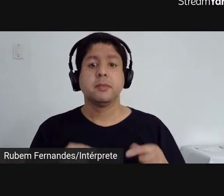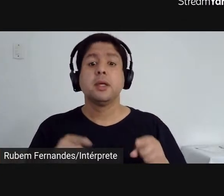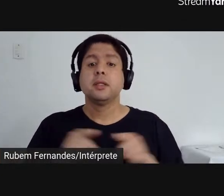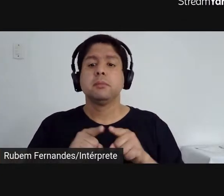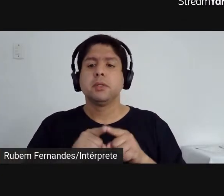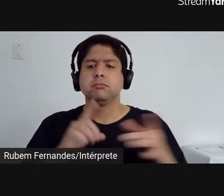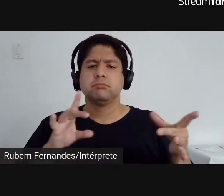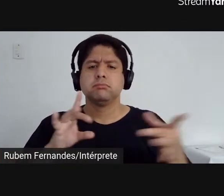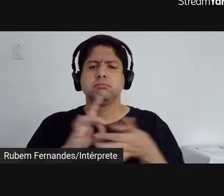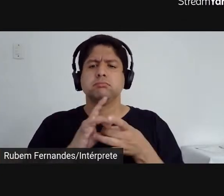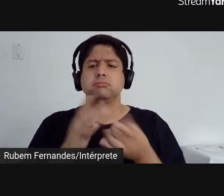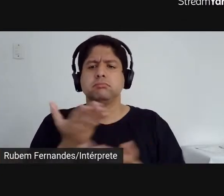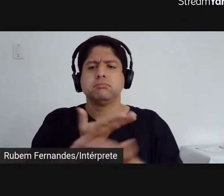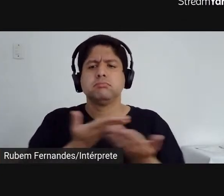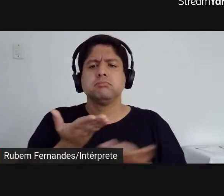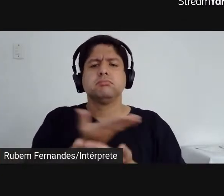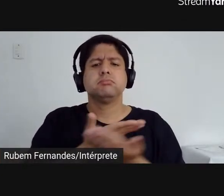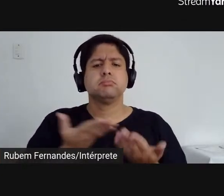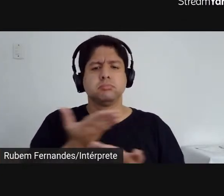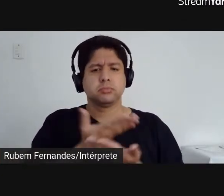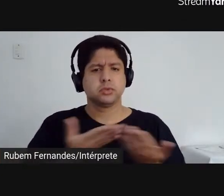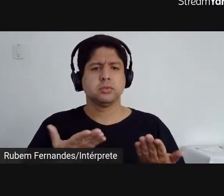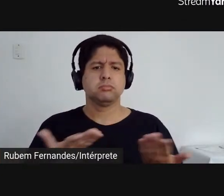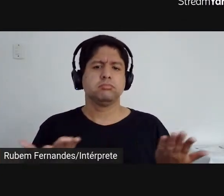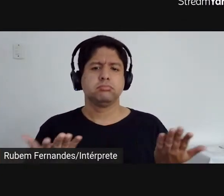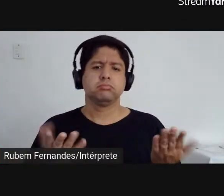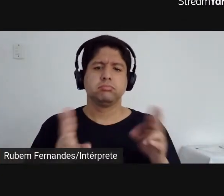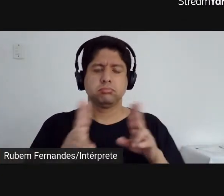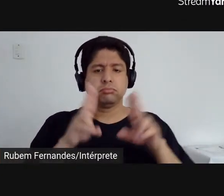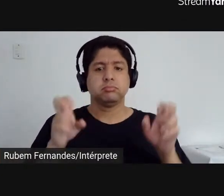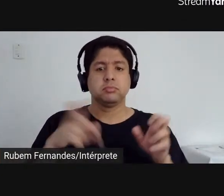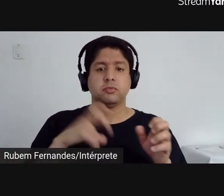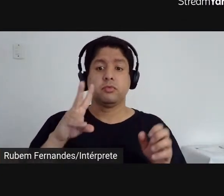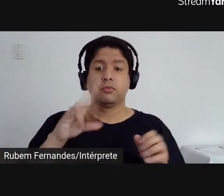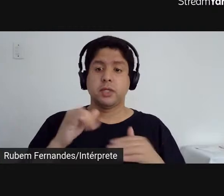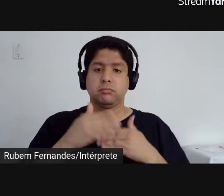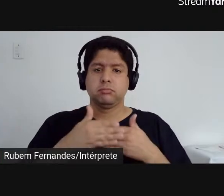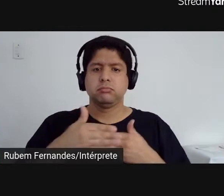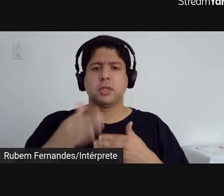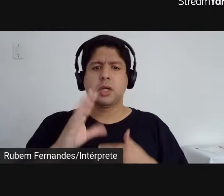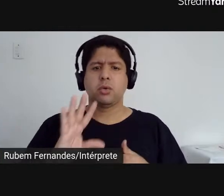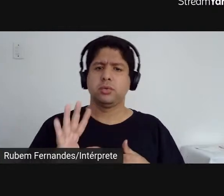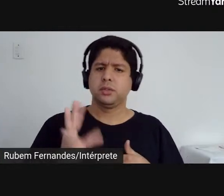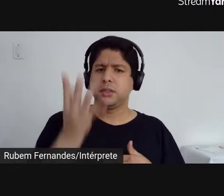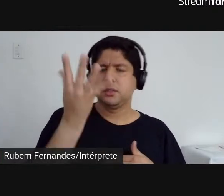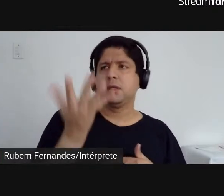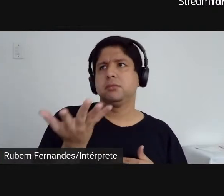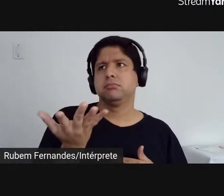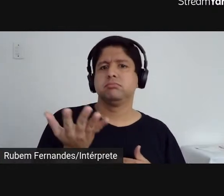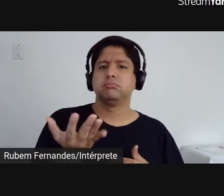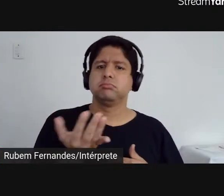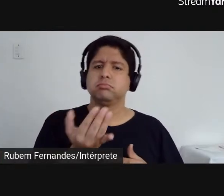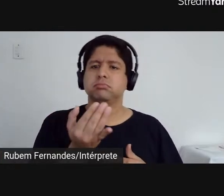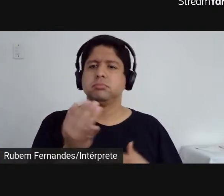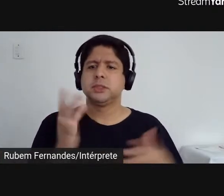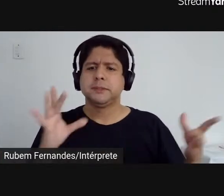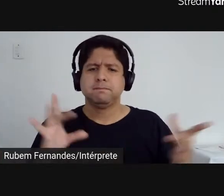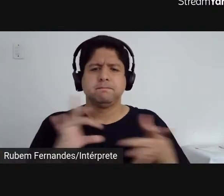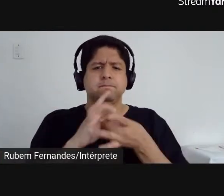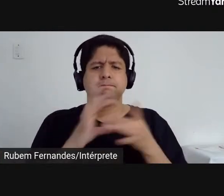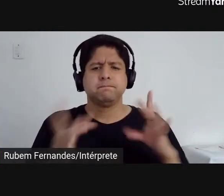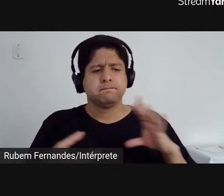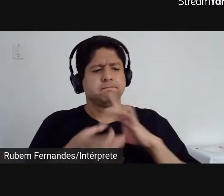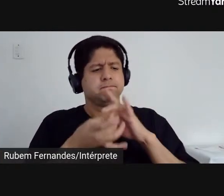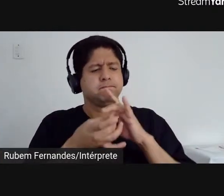que a gente tem, que vão acontecendo e que vão se entrelaçando na